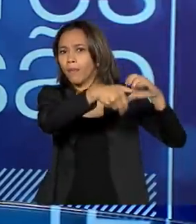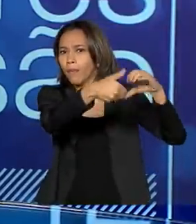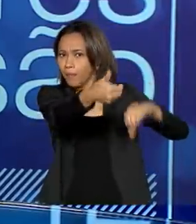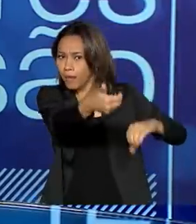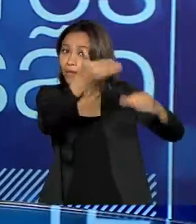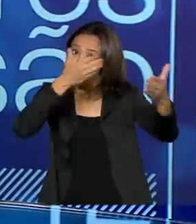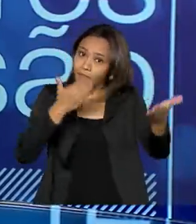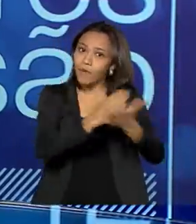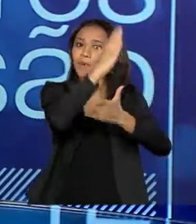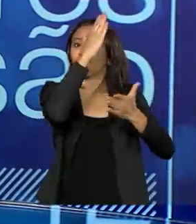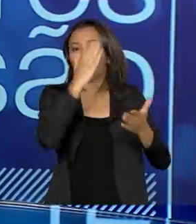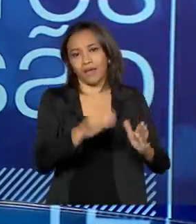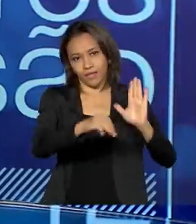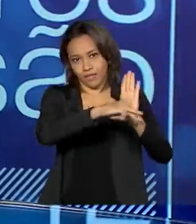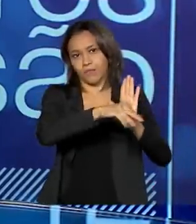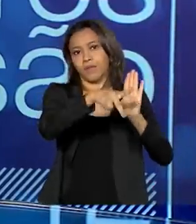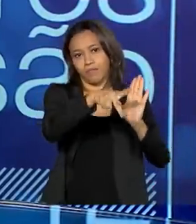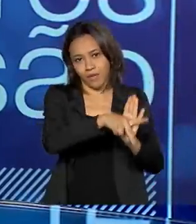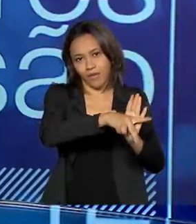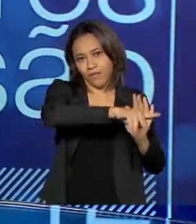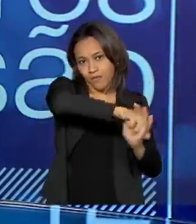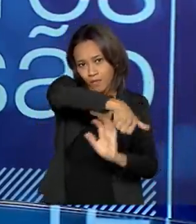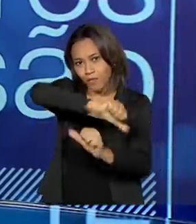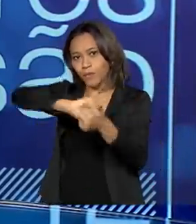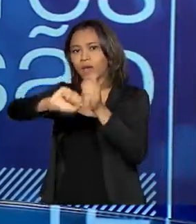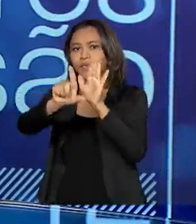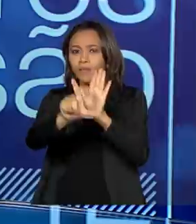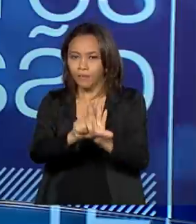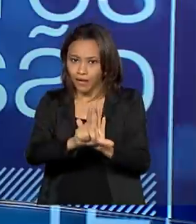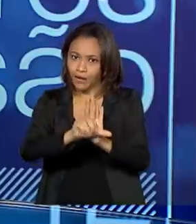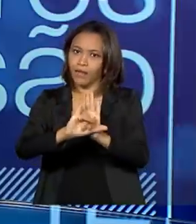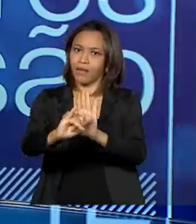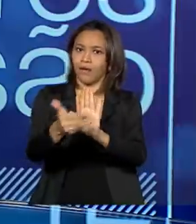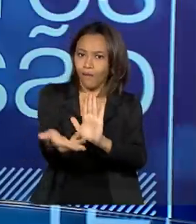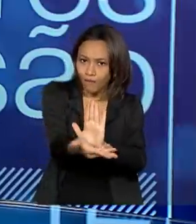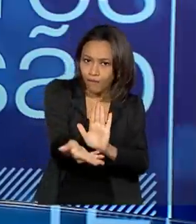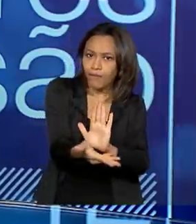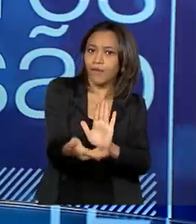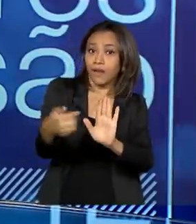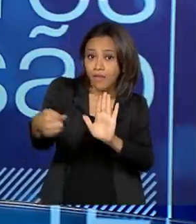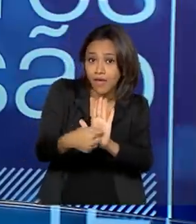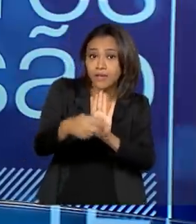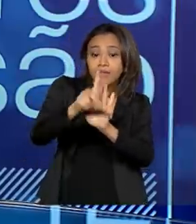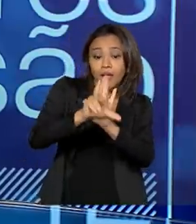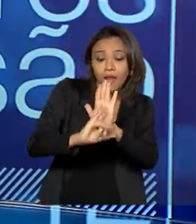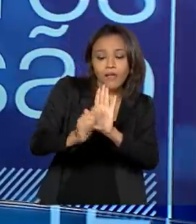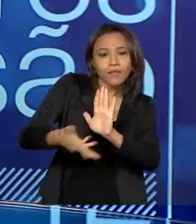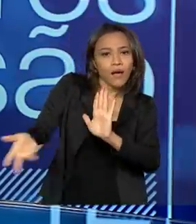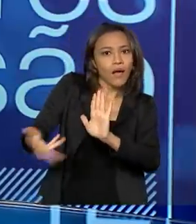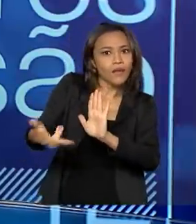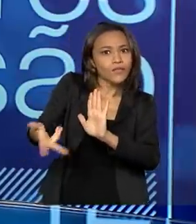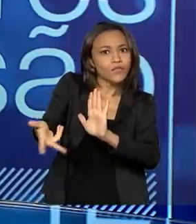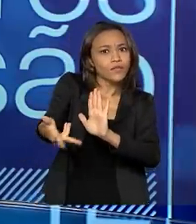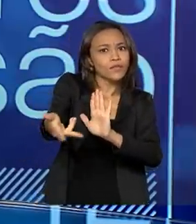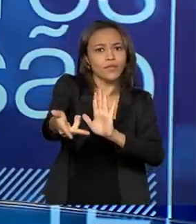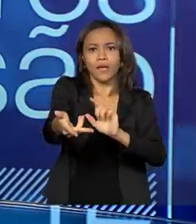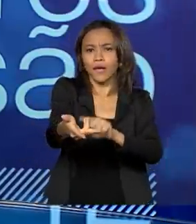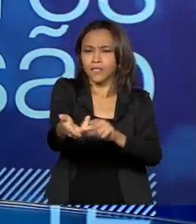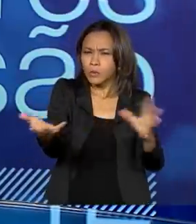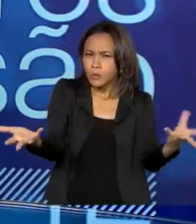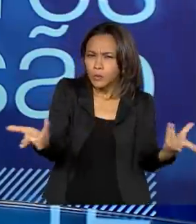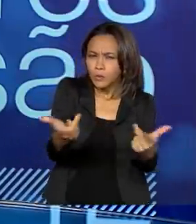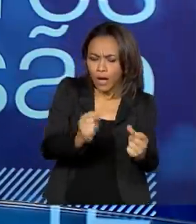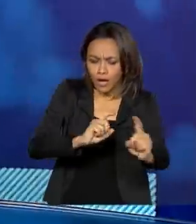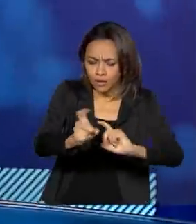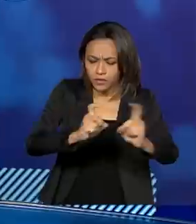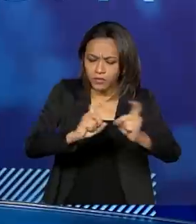aprovada, foi transformada em lei a medida provisória e essa lei traz mais agilidade e eficiência na